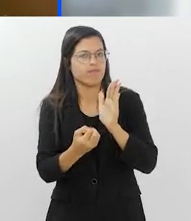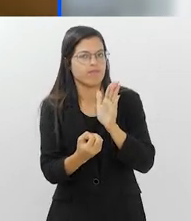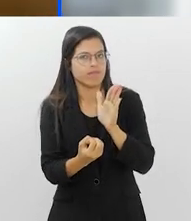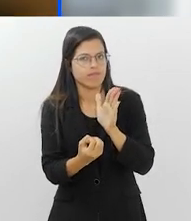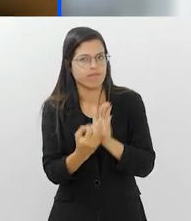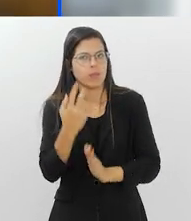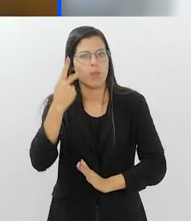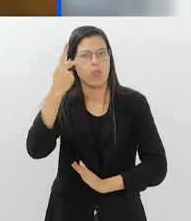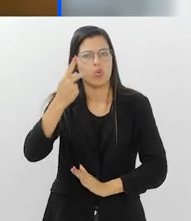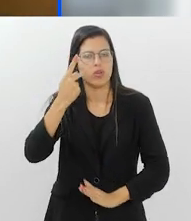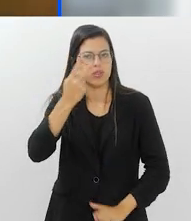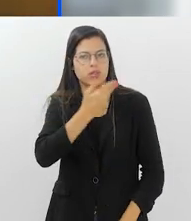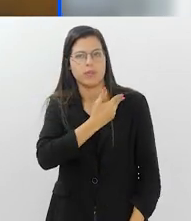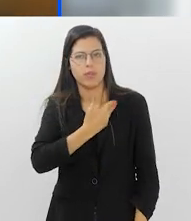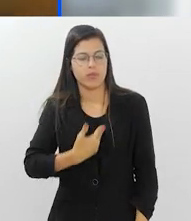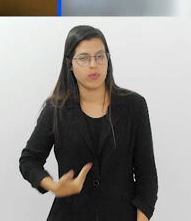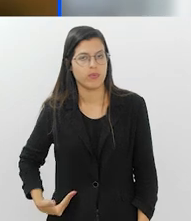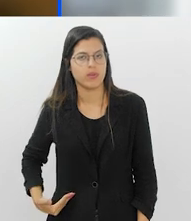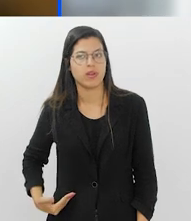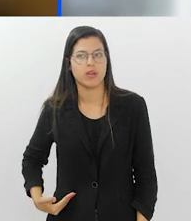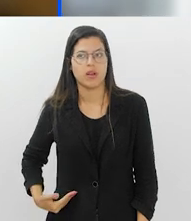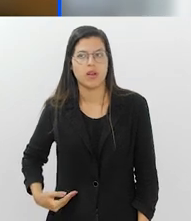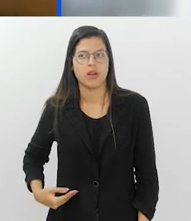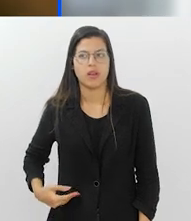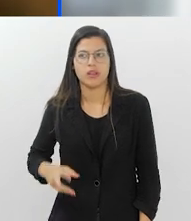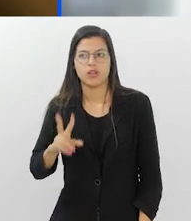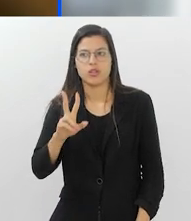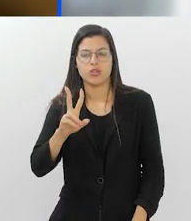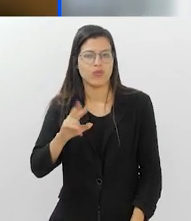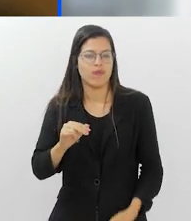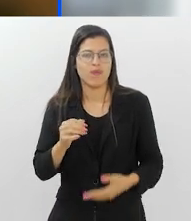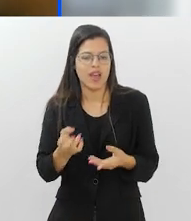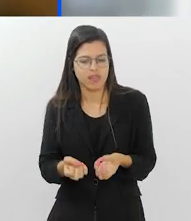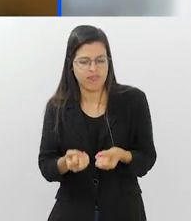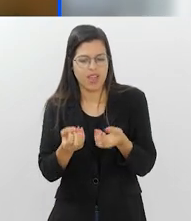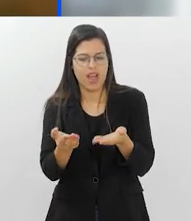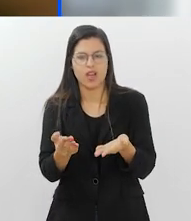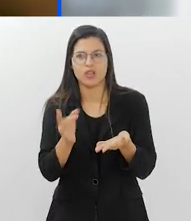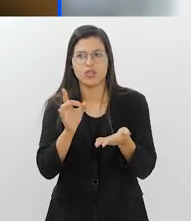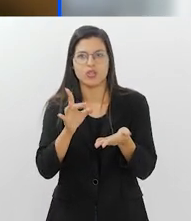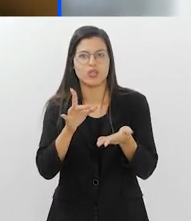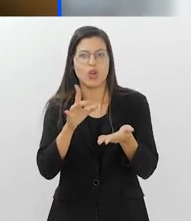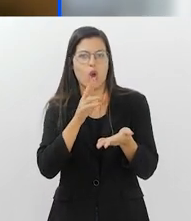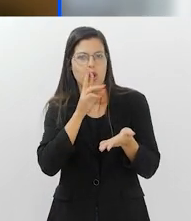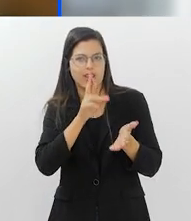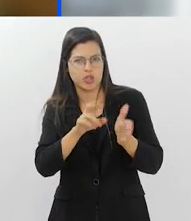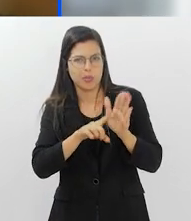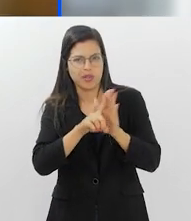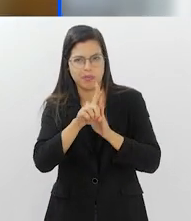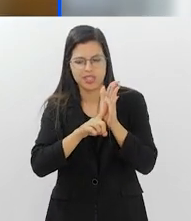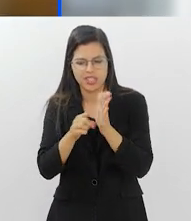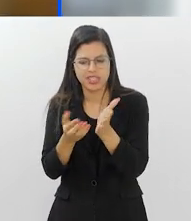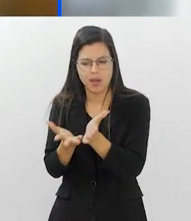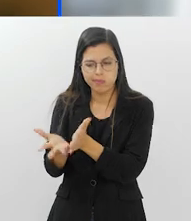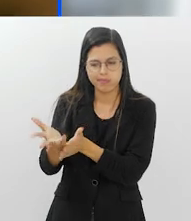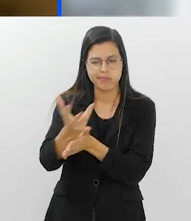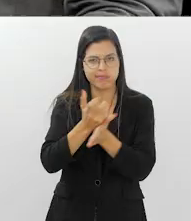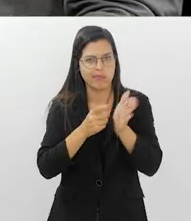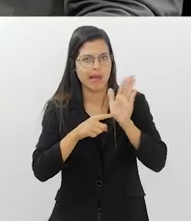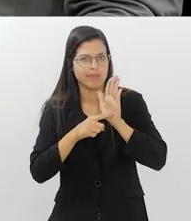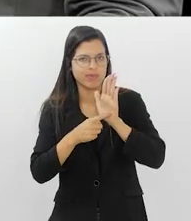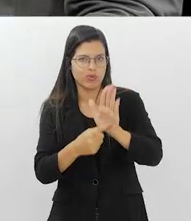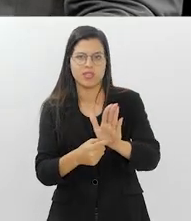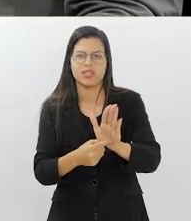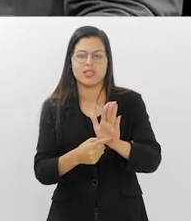criadas políticas públicas, então a gente não vai fornecer apenas os resultados da pesquisa e ver